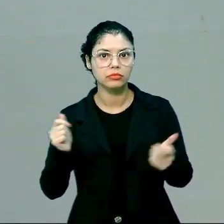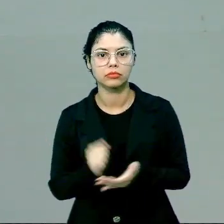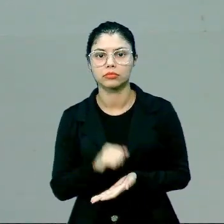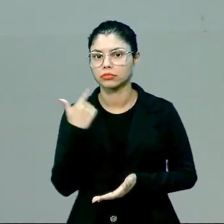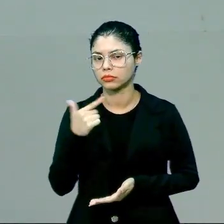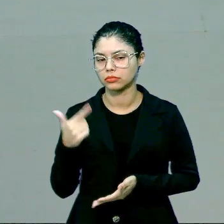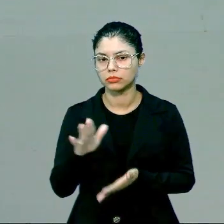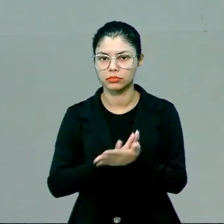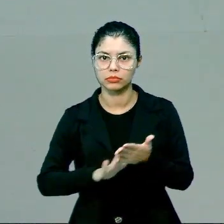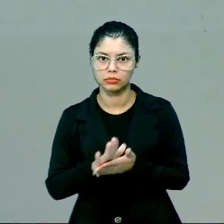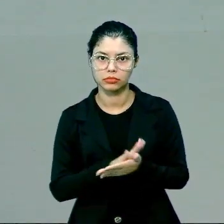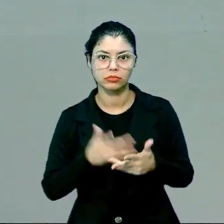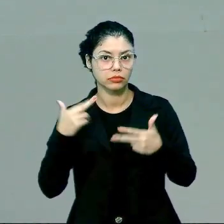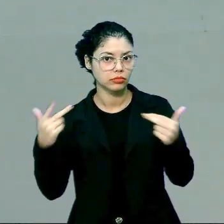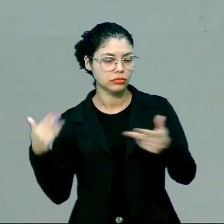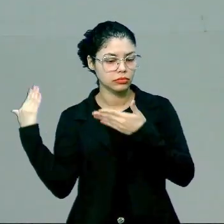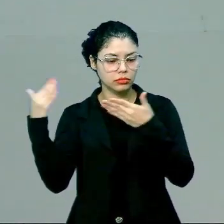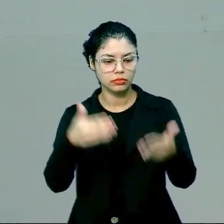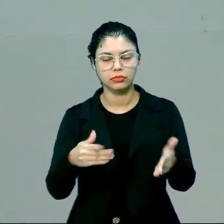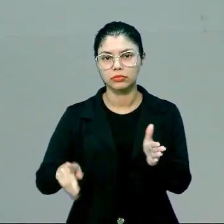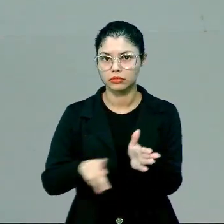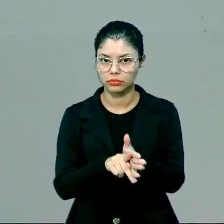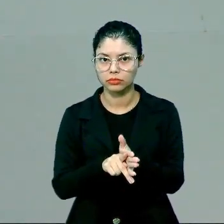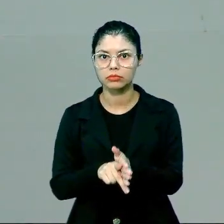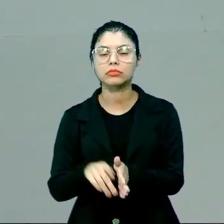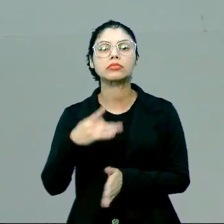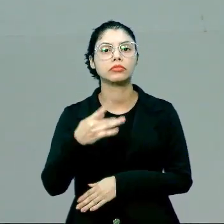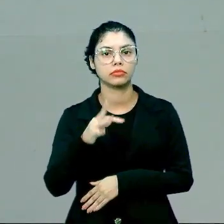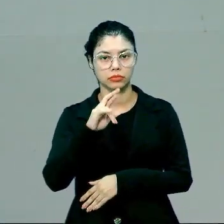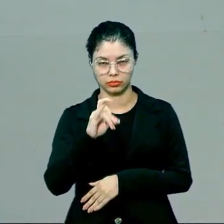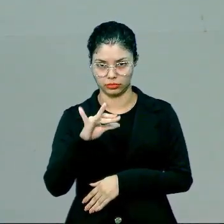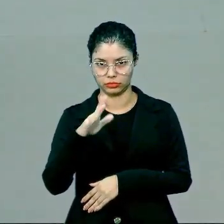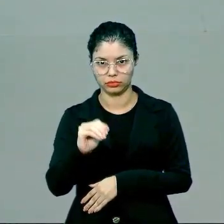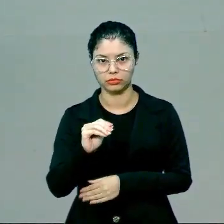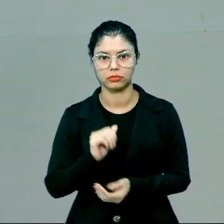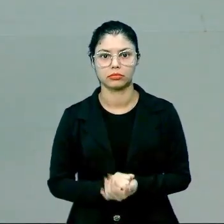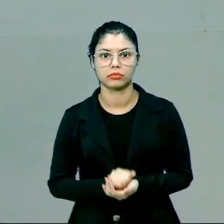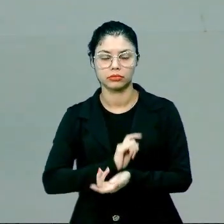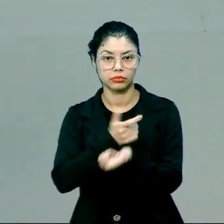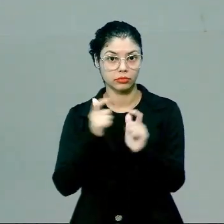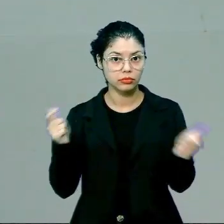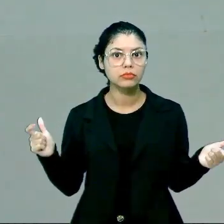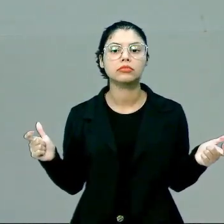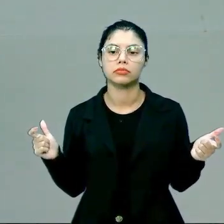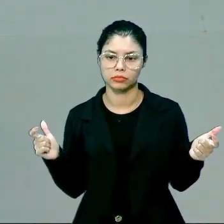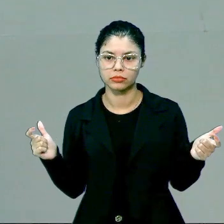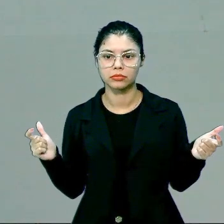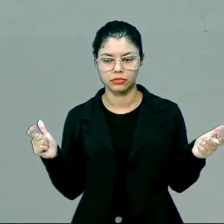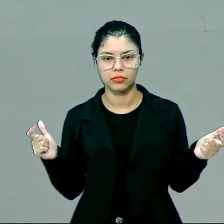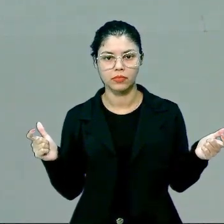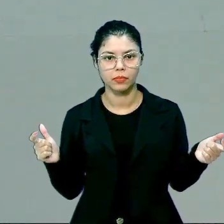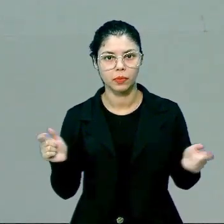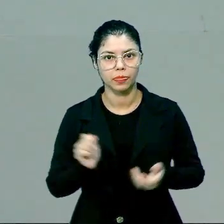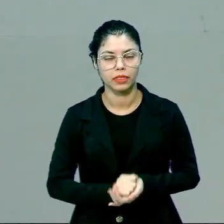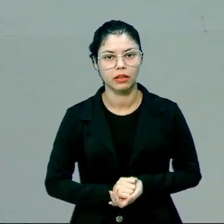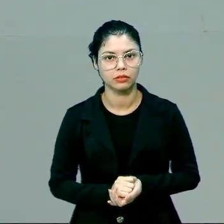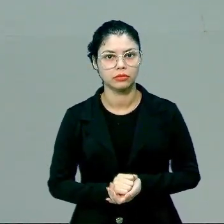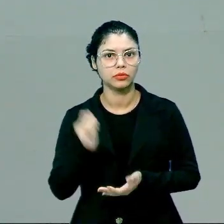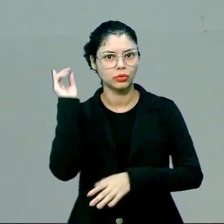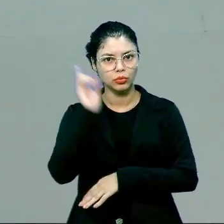Não existe, por exemplo, uma coisa específica. Um princípio, ele engloba, assim, uma gama muito grande de